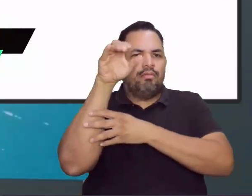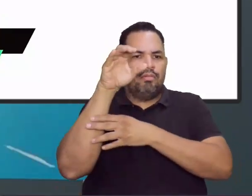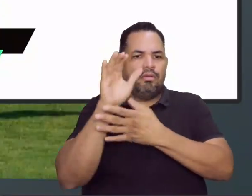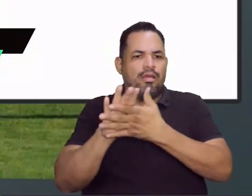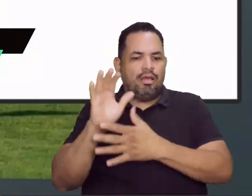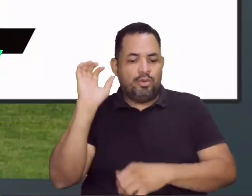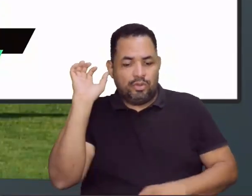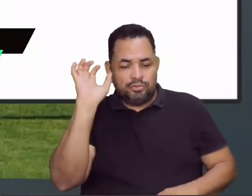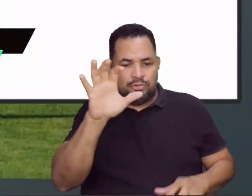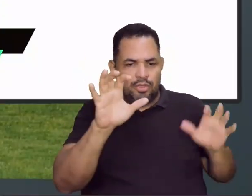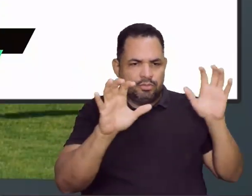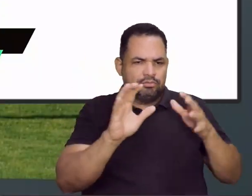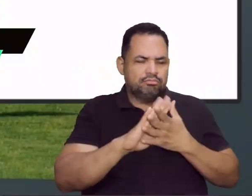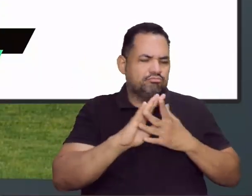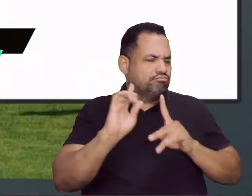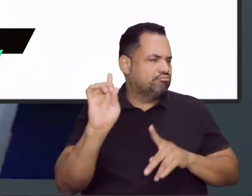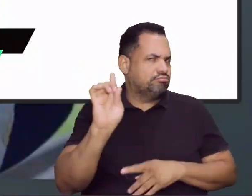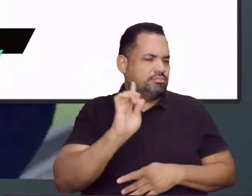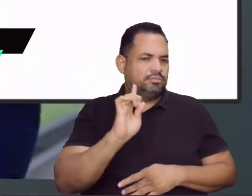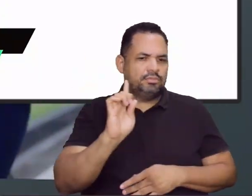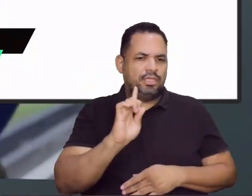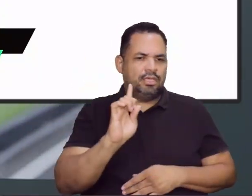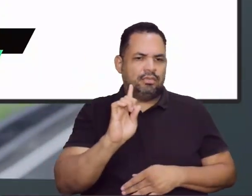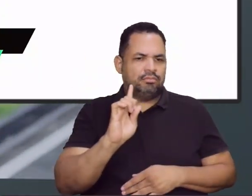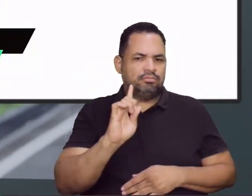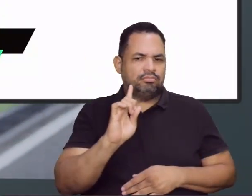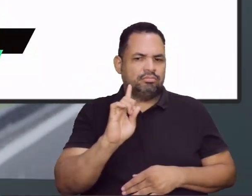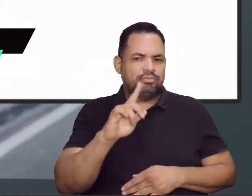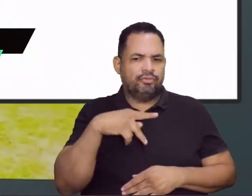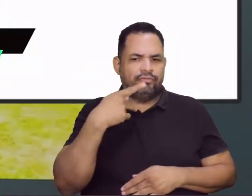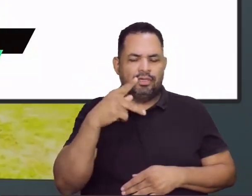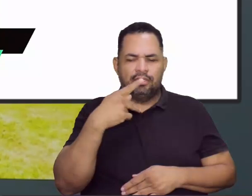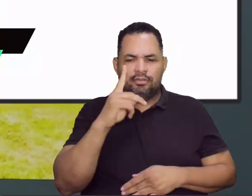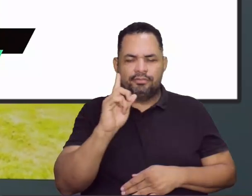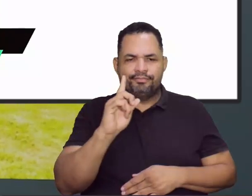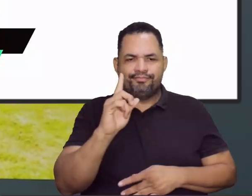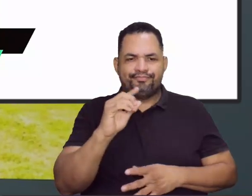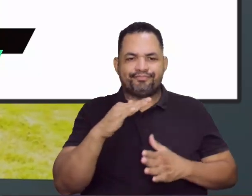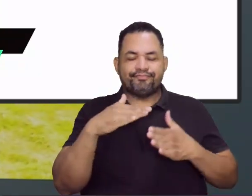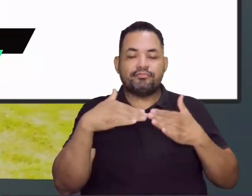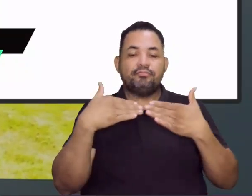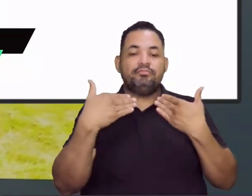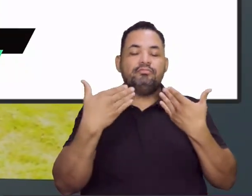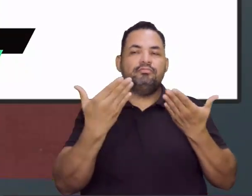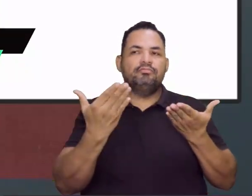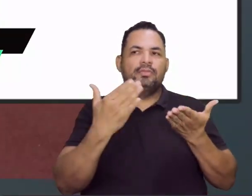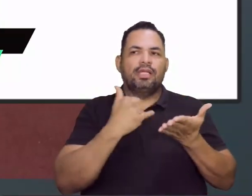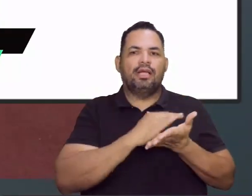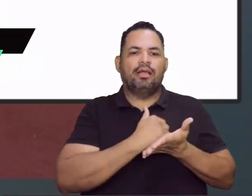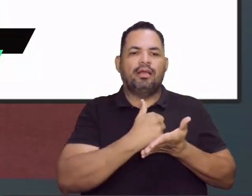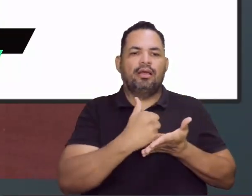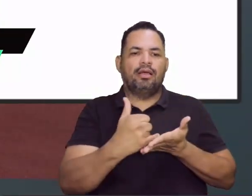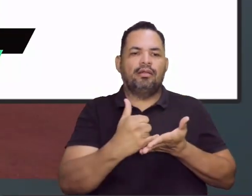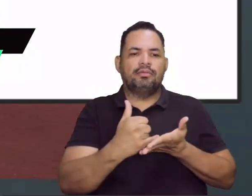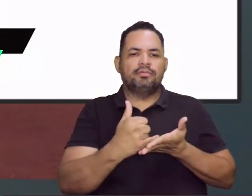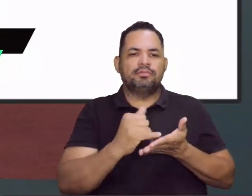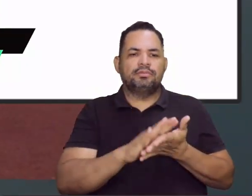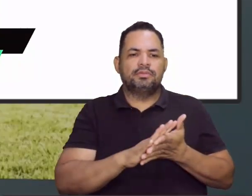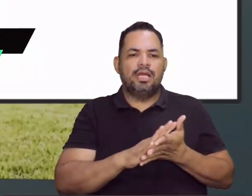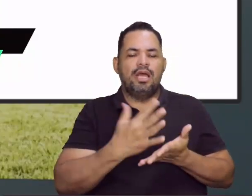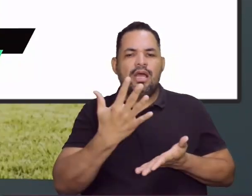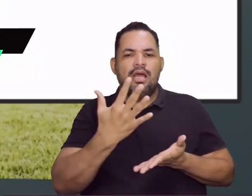handball? Não necessariamente são esses jogos que eu estou me referindo. Quando eu falo lá no início de apreciar, de